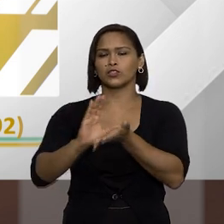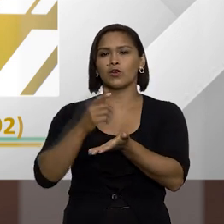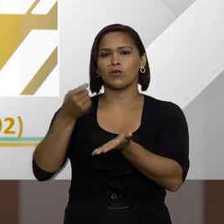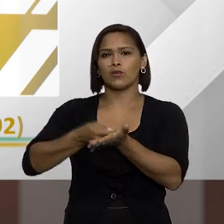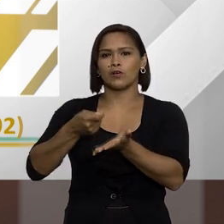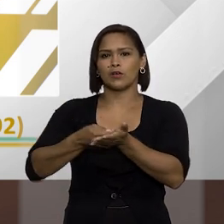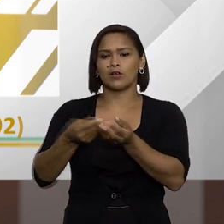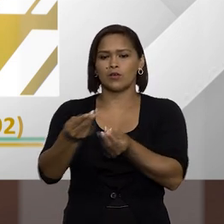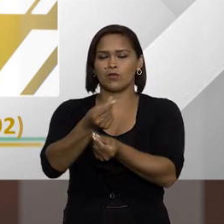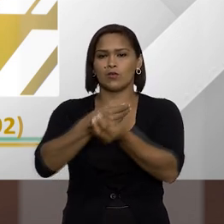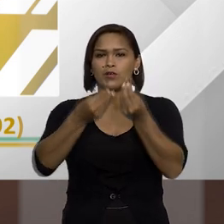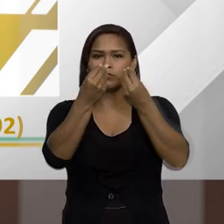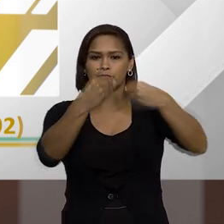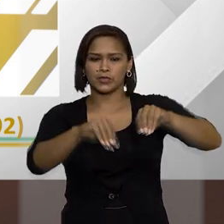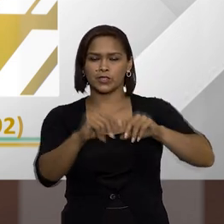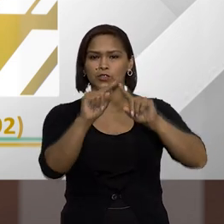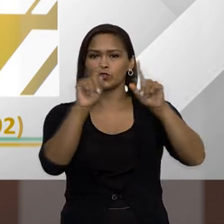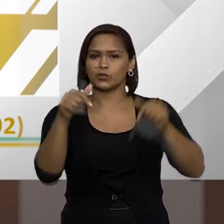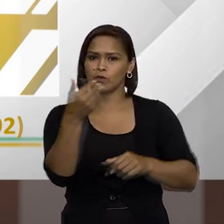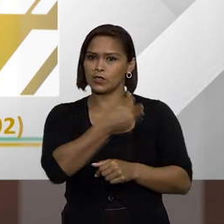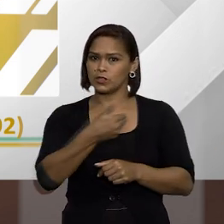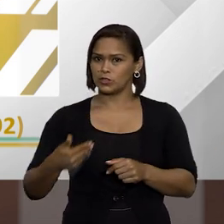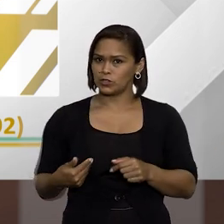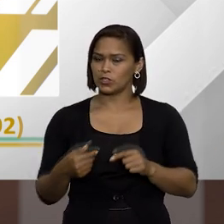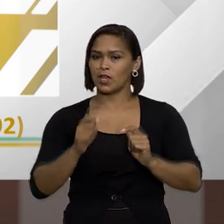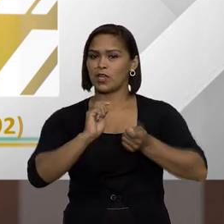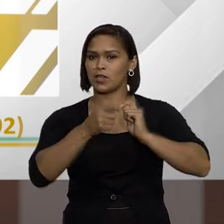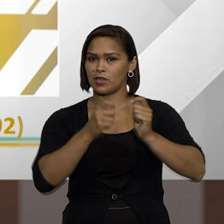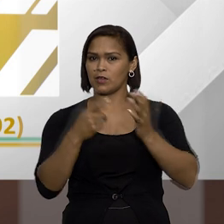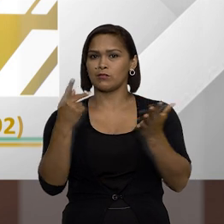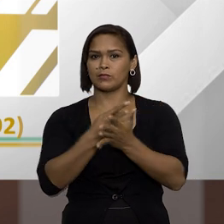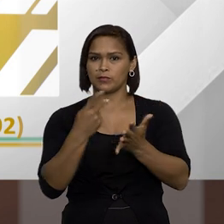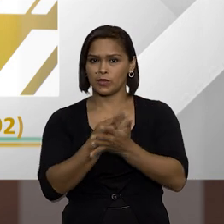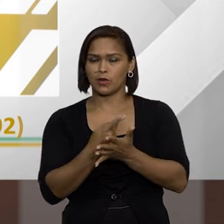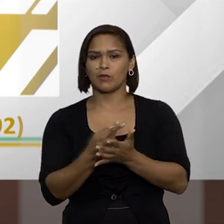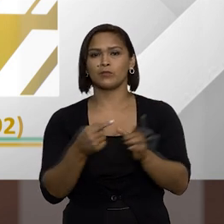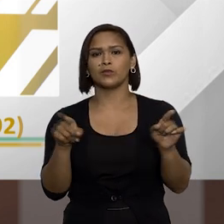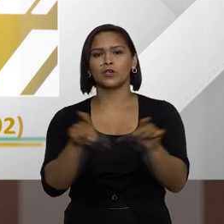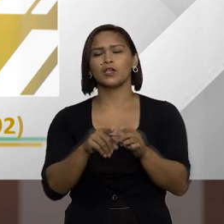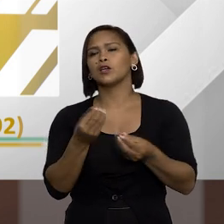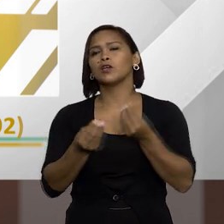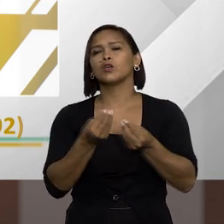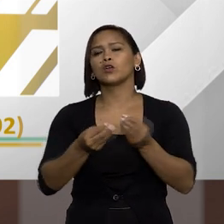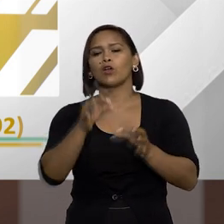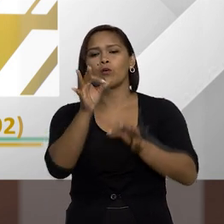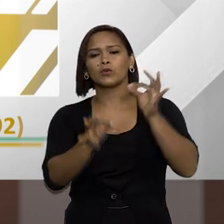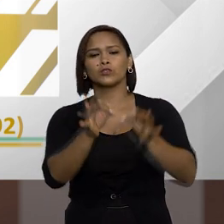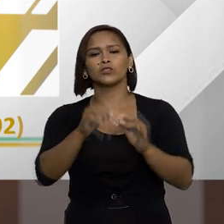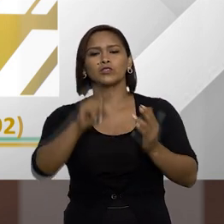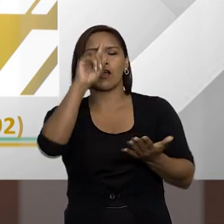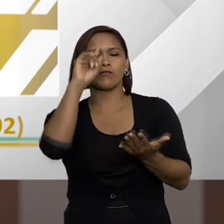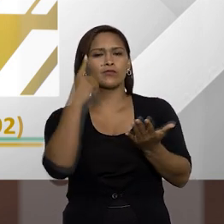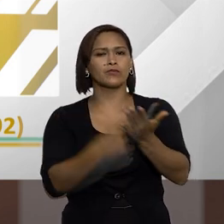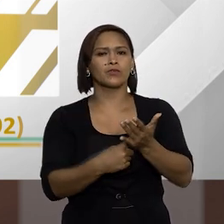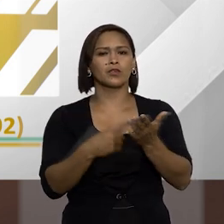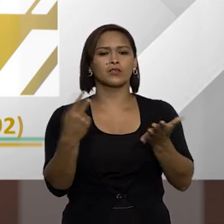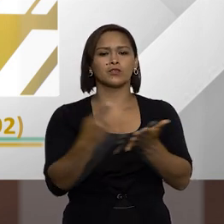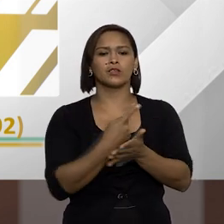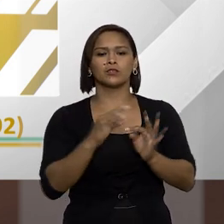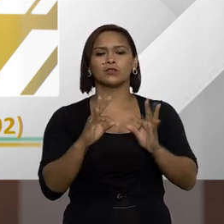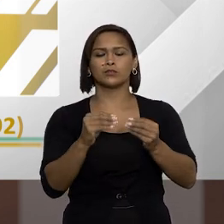dos prejuízos causados pela gente que cometeu os atos ímprobos e como que o judiciário vem decidindo essa